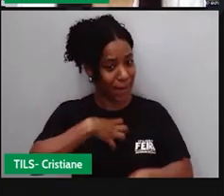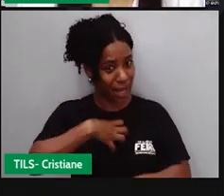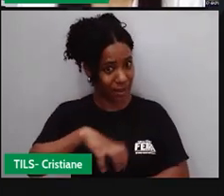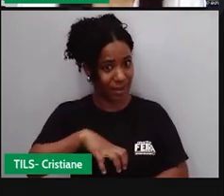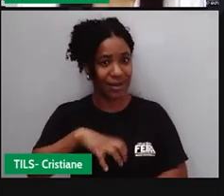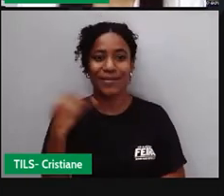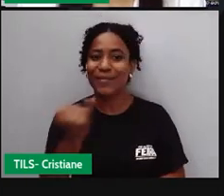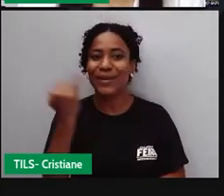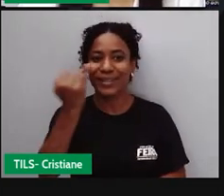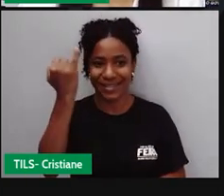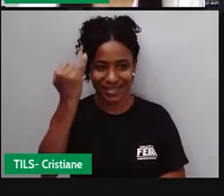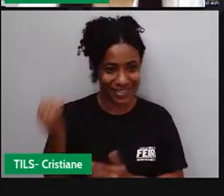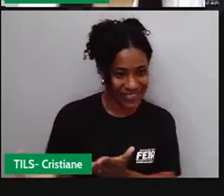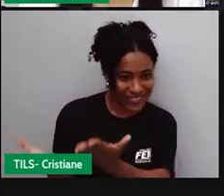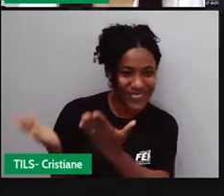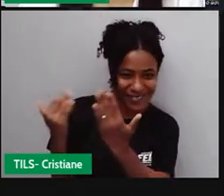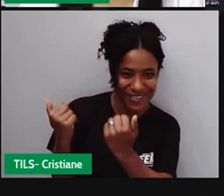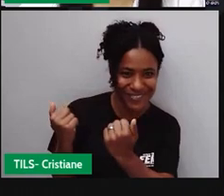Vamos lá?